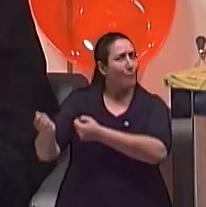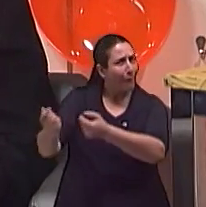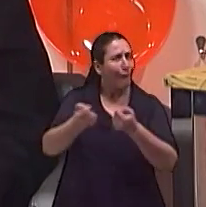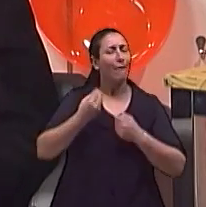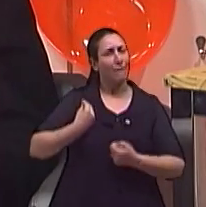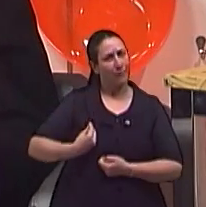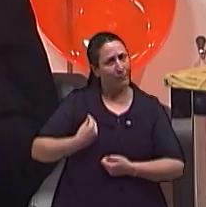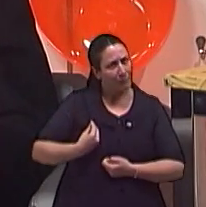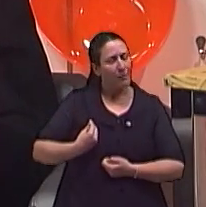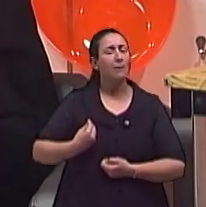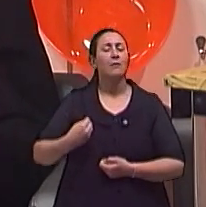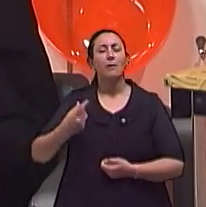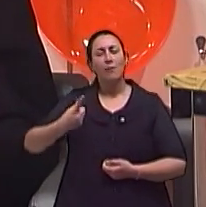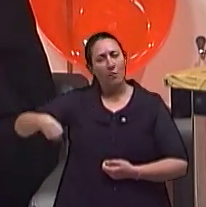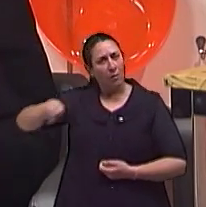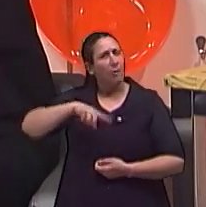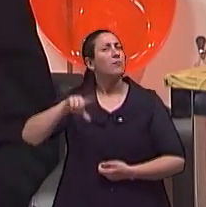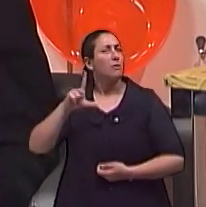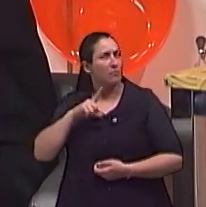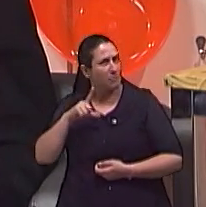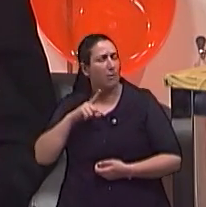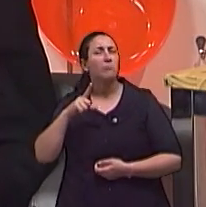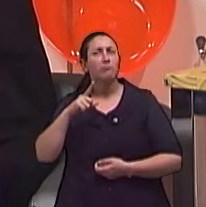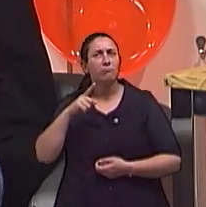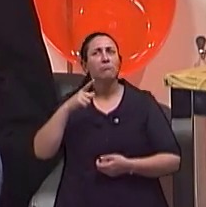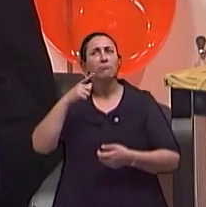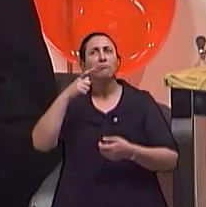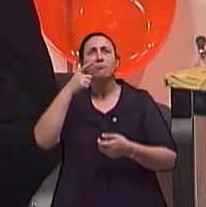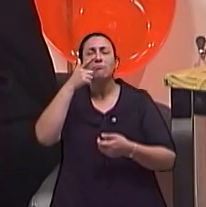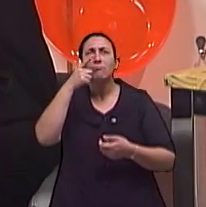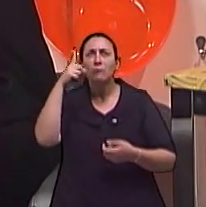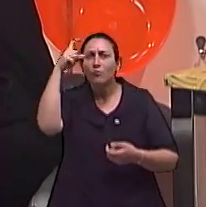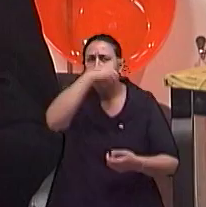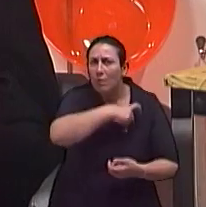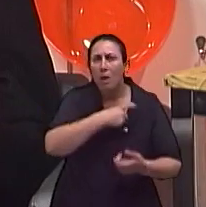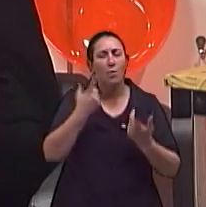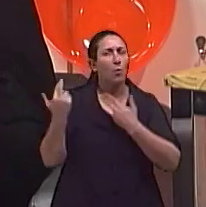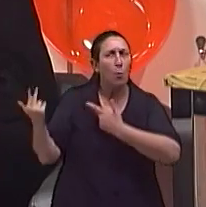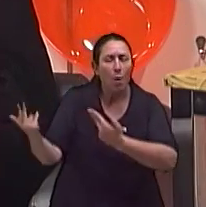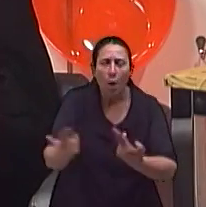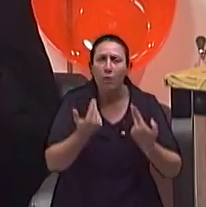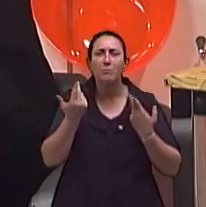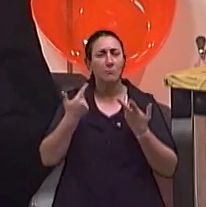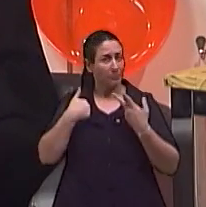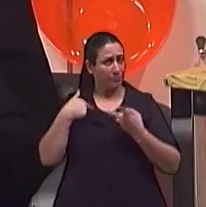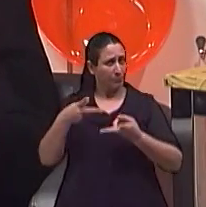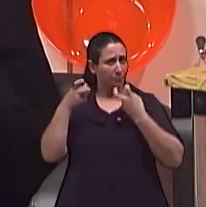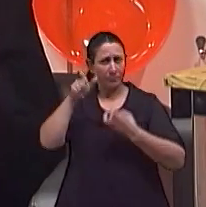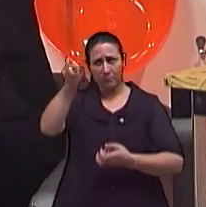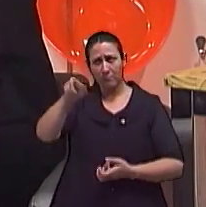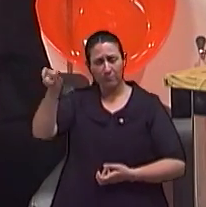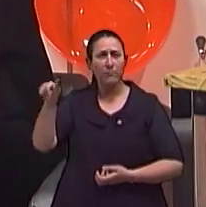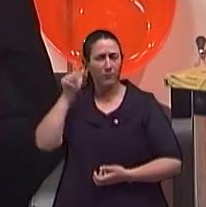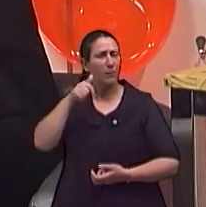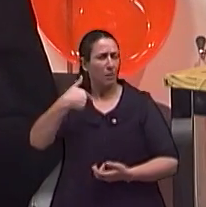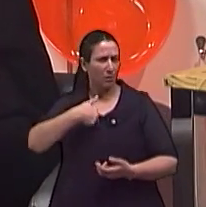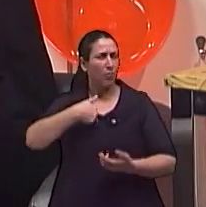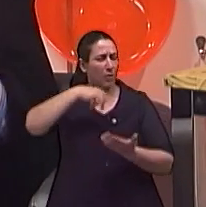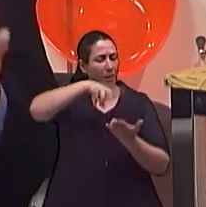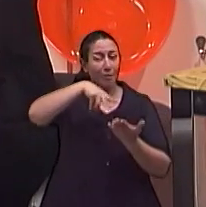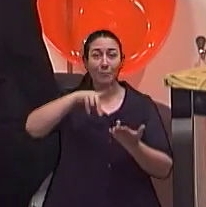semelhantes, e estamos sujeitos às mesmas condições. Todas elas, pelo que eu pude perceber, ainda recorri